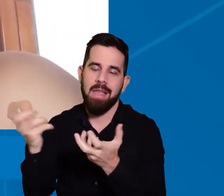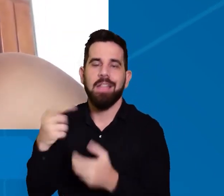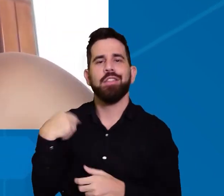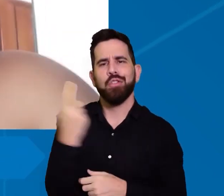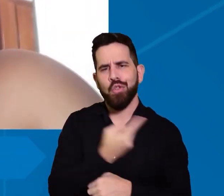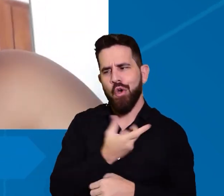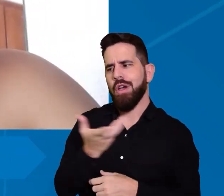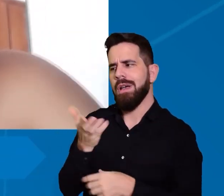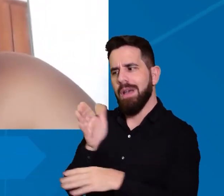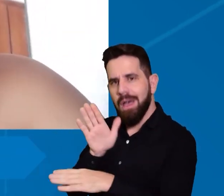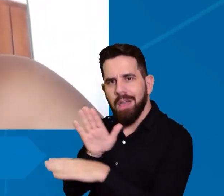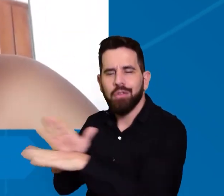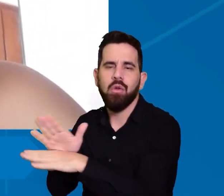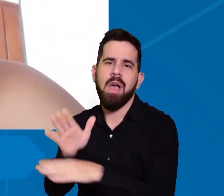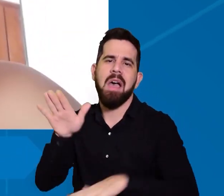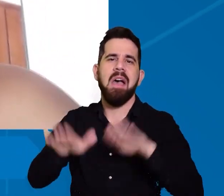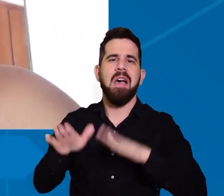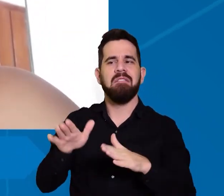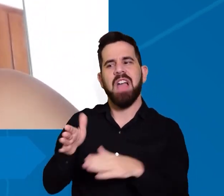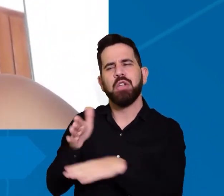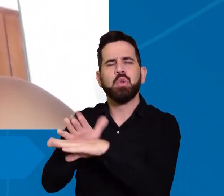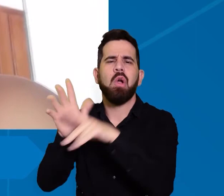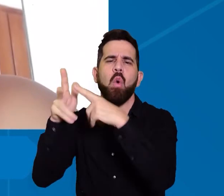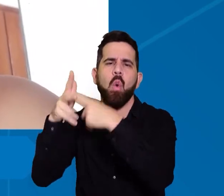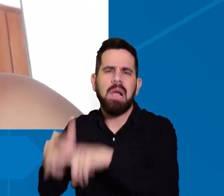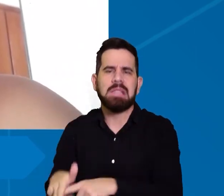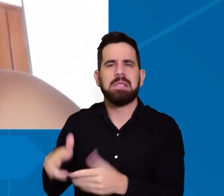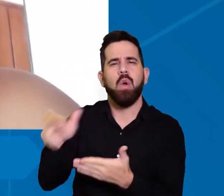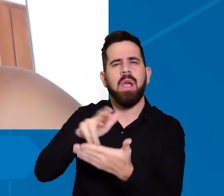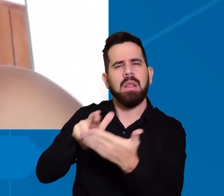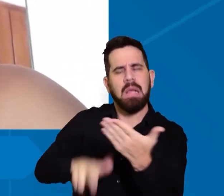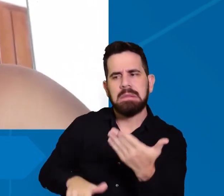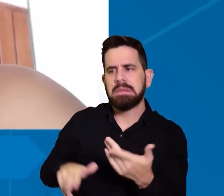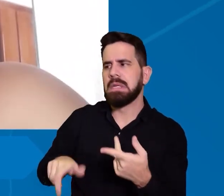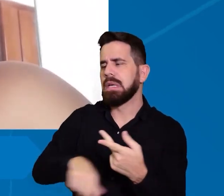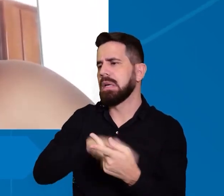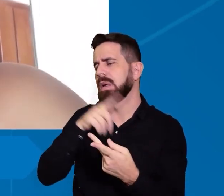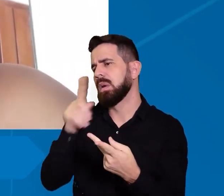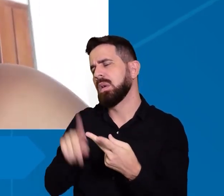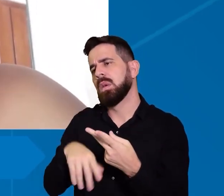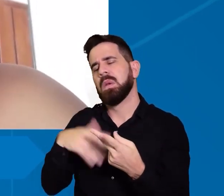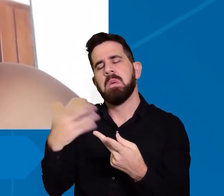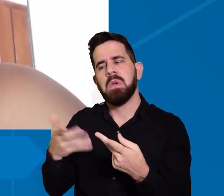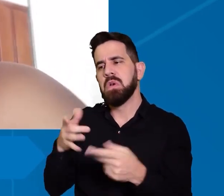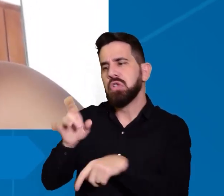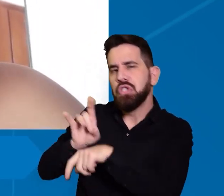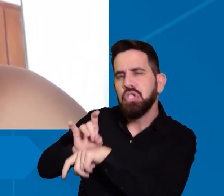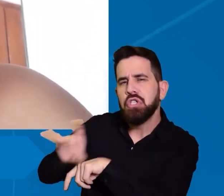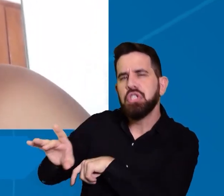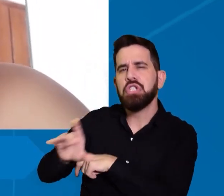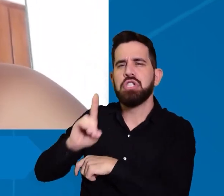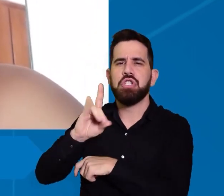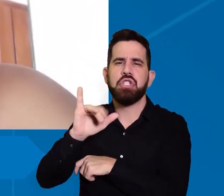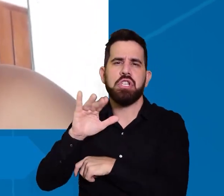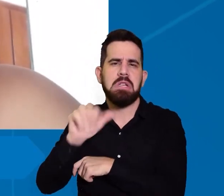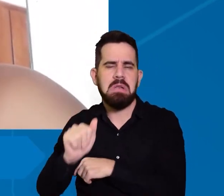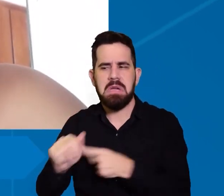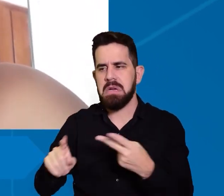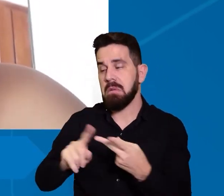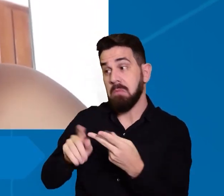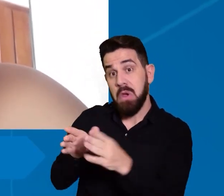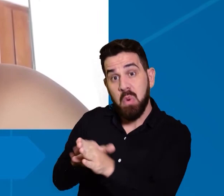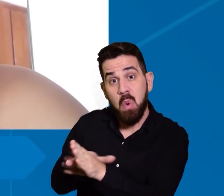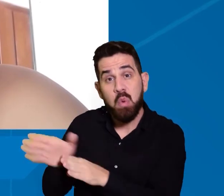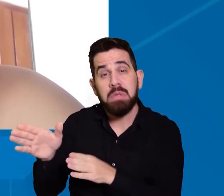contribuir seja com a correção de redação deles ou com dicas com conselhos com